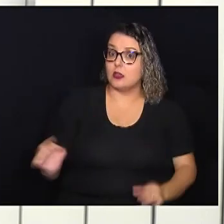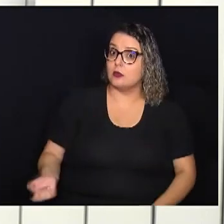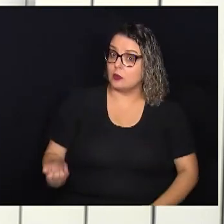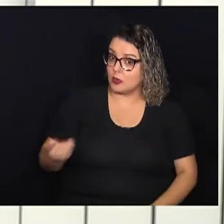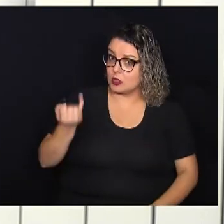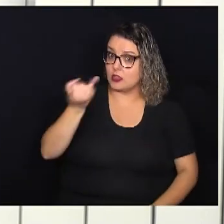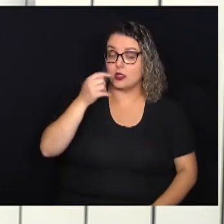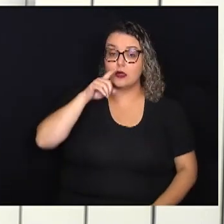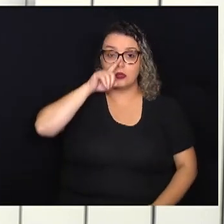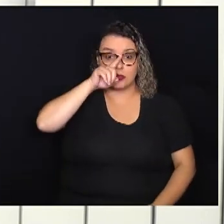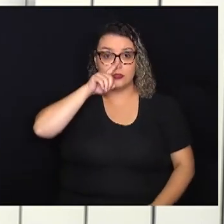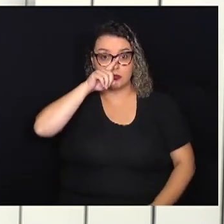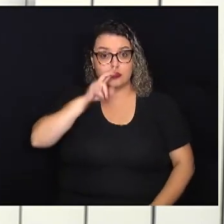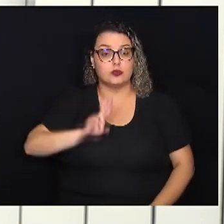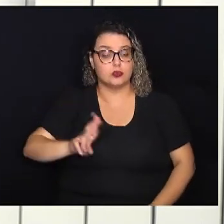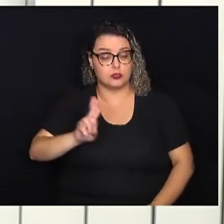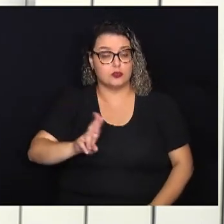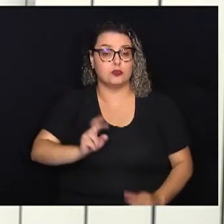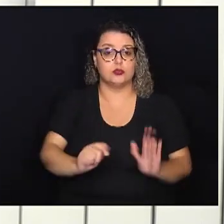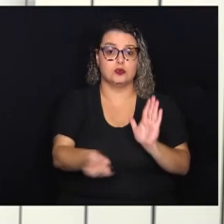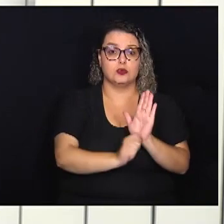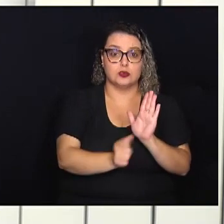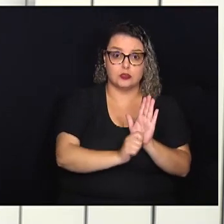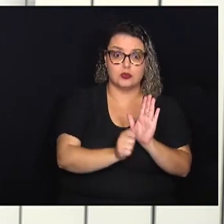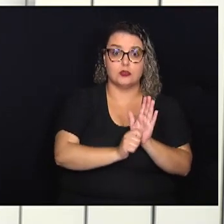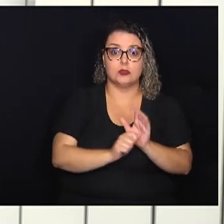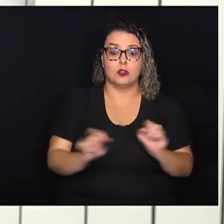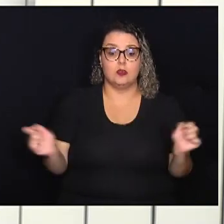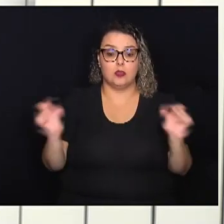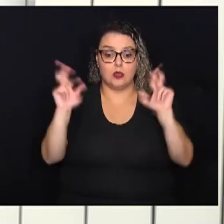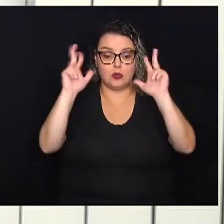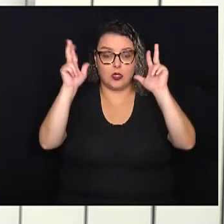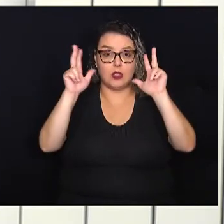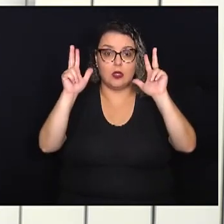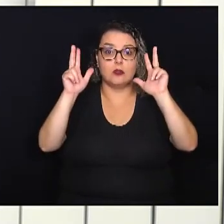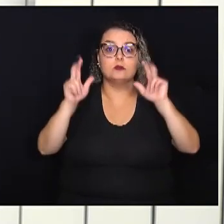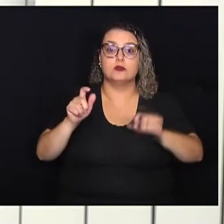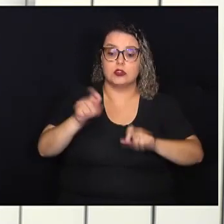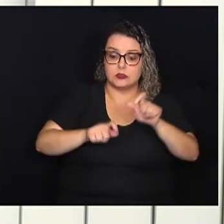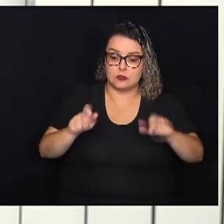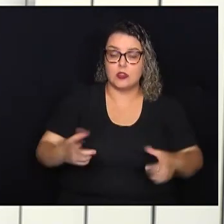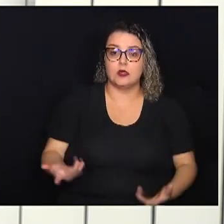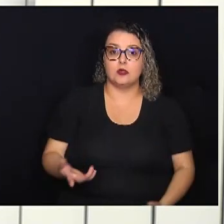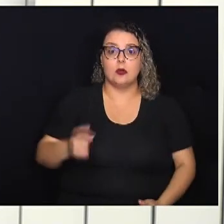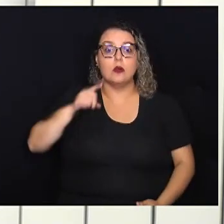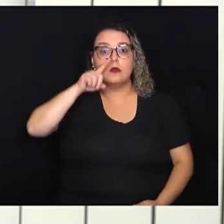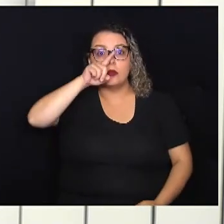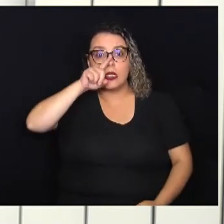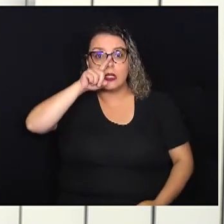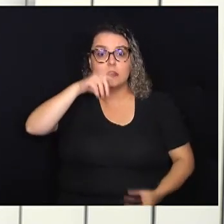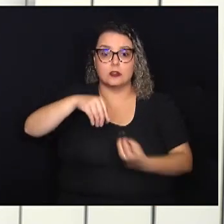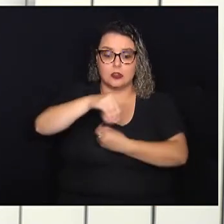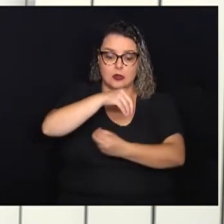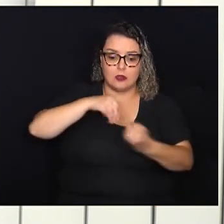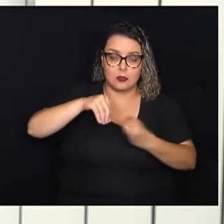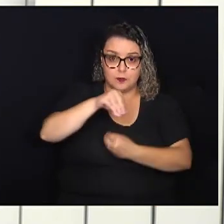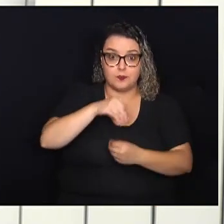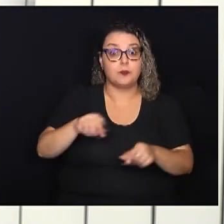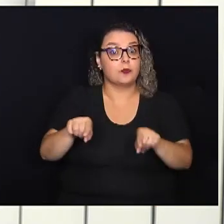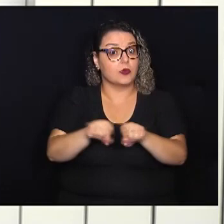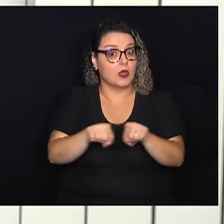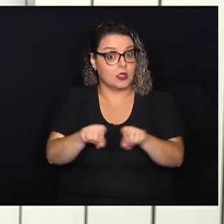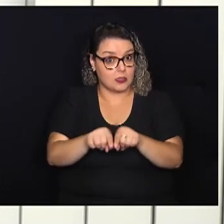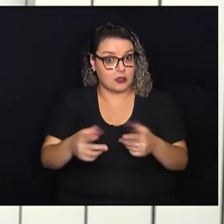riscos do uso de drogas visando chamar a atenção dos indivíduos para os perigos envolvidos. Além disso,